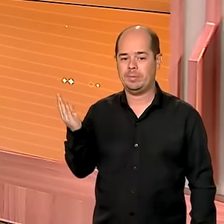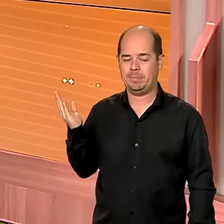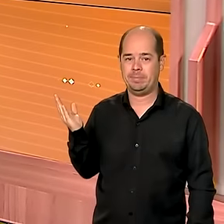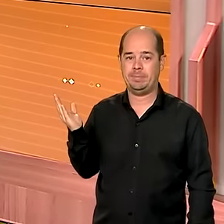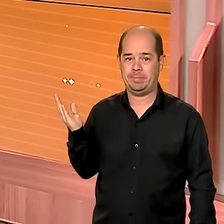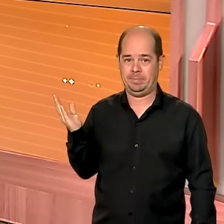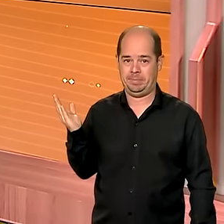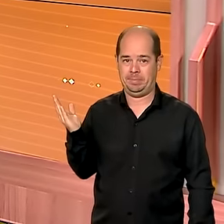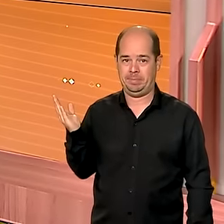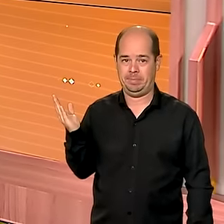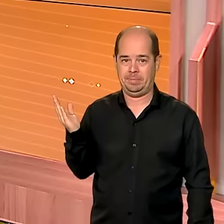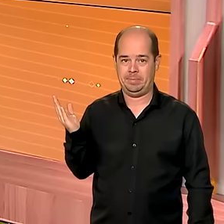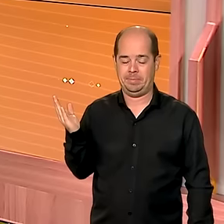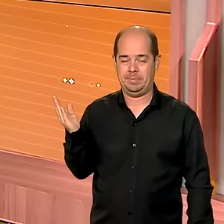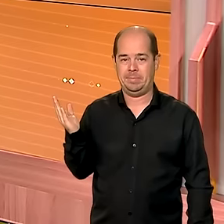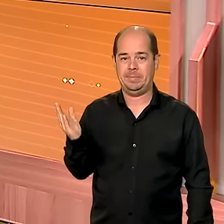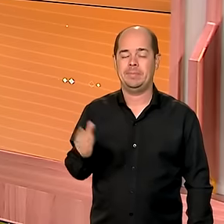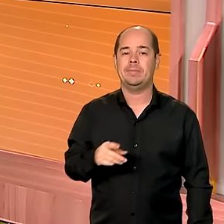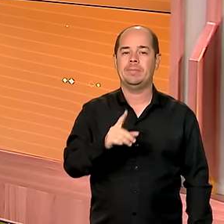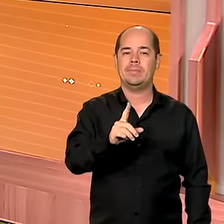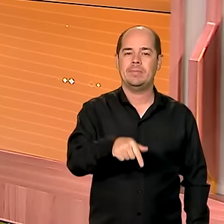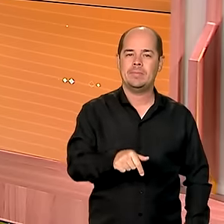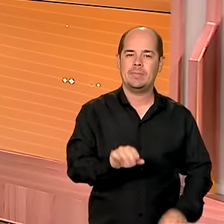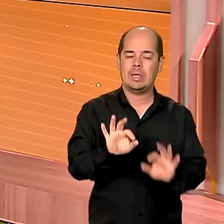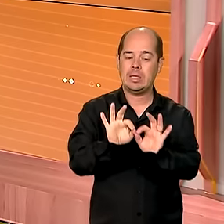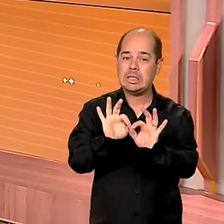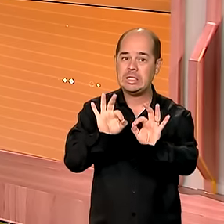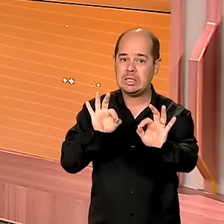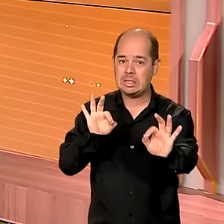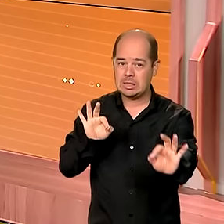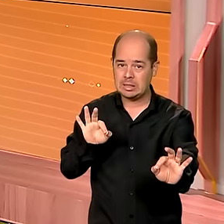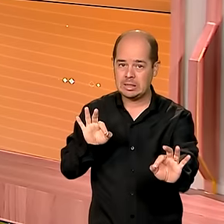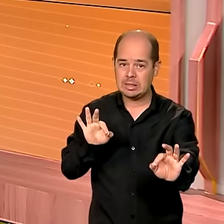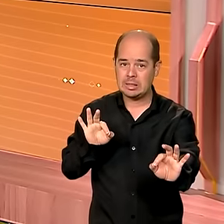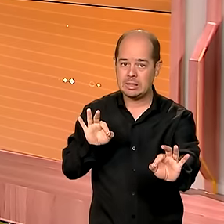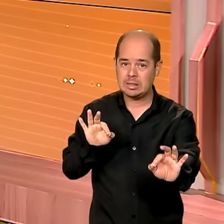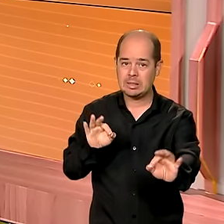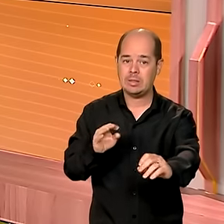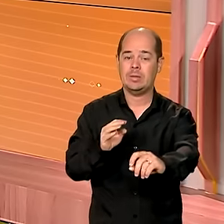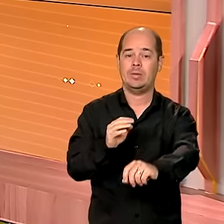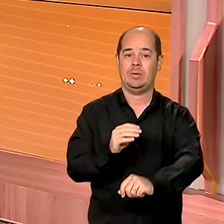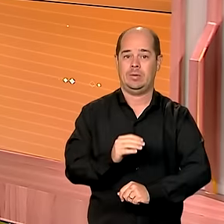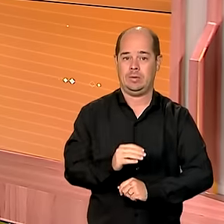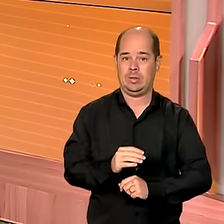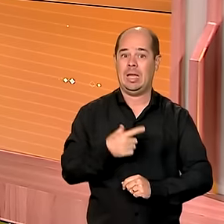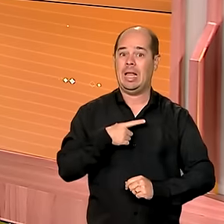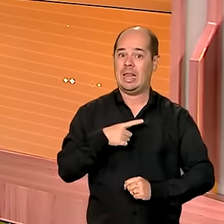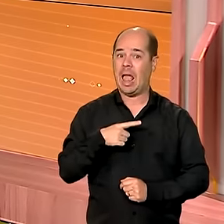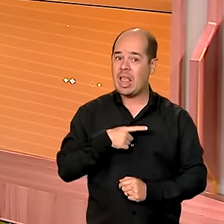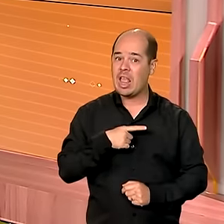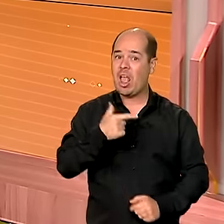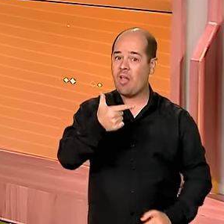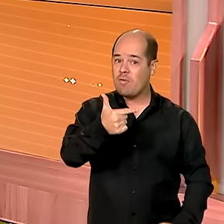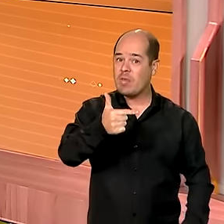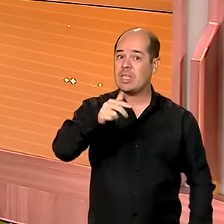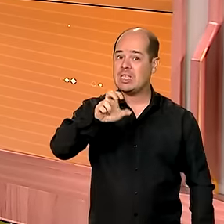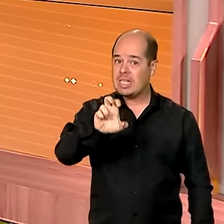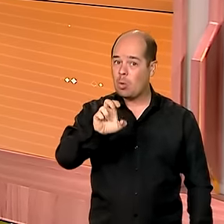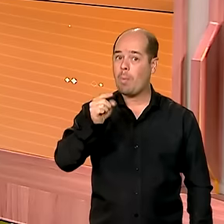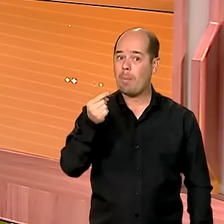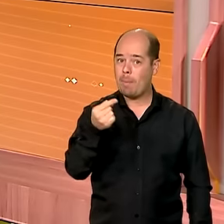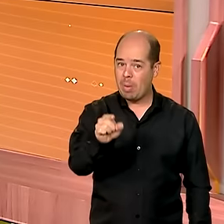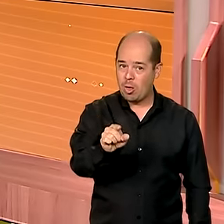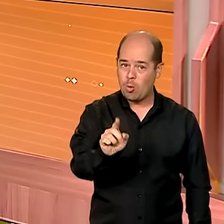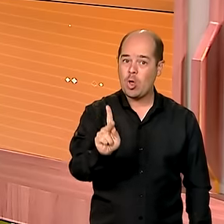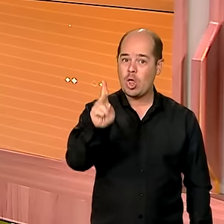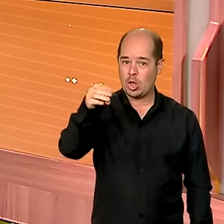É uma cidade que fica a 425 quilômetros... Tem 25 mil quilômetros quadrados de área, perdão. E esse